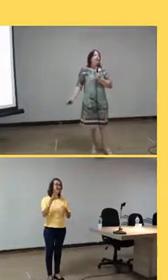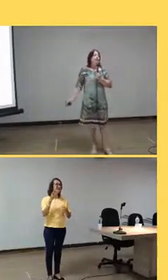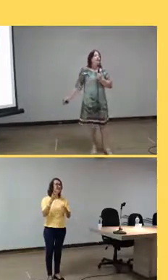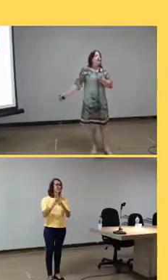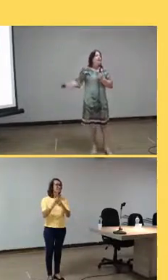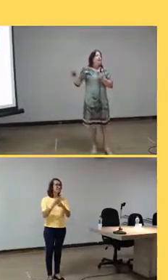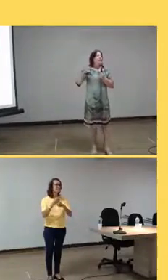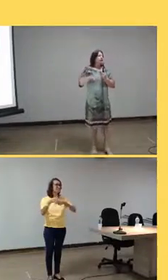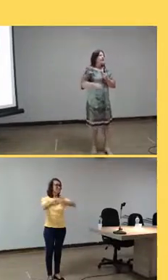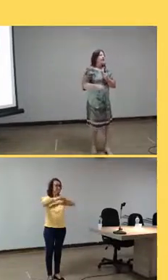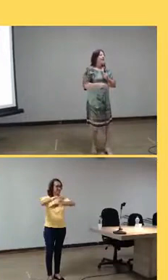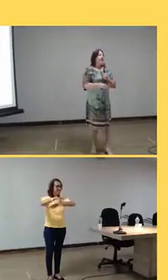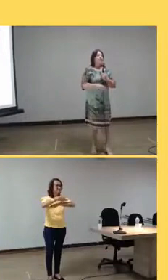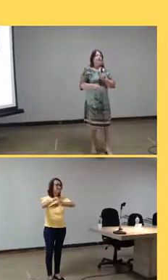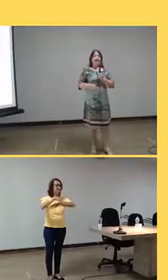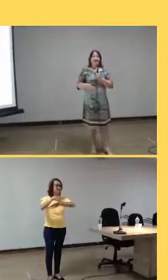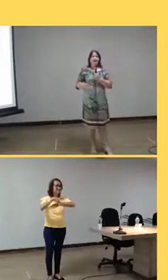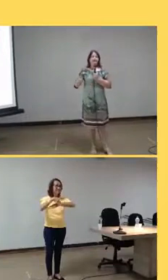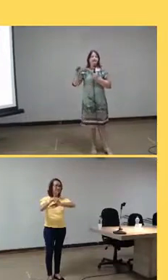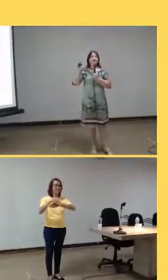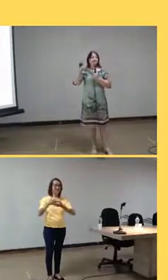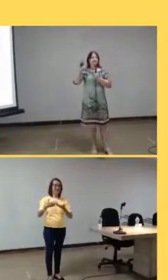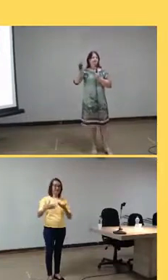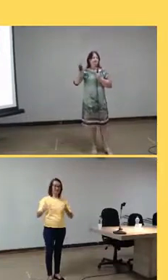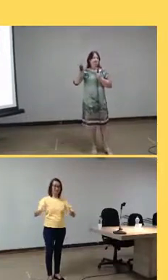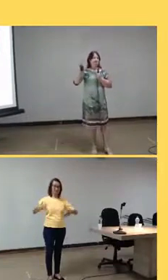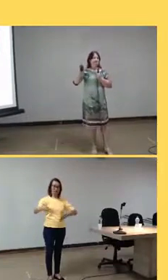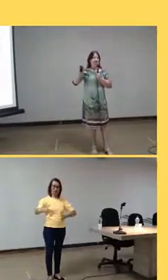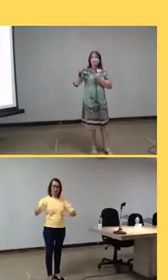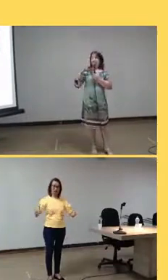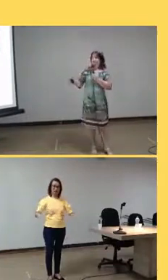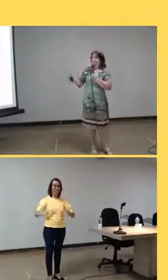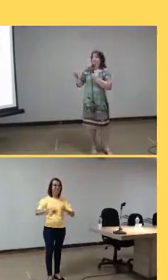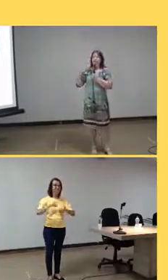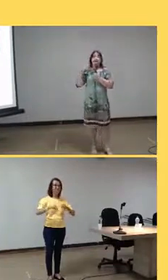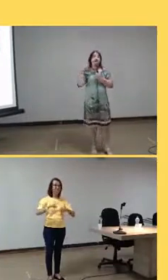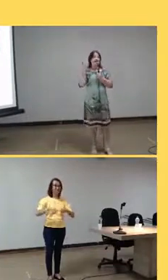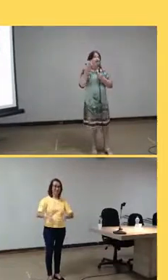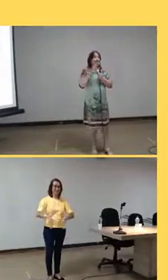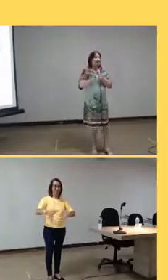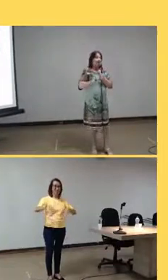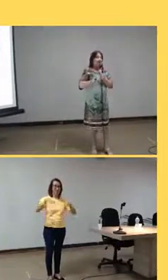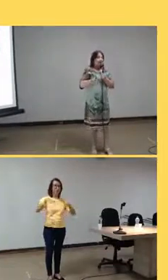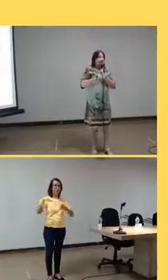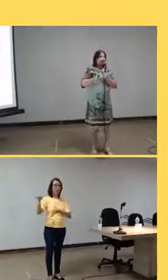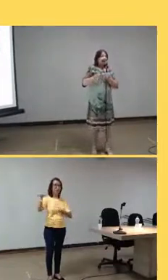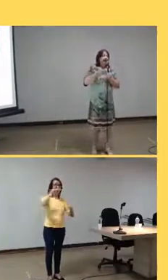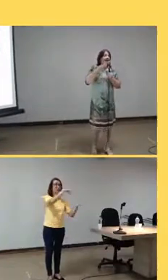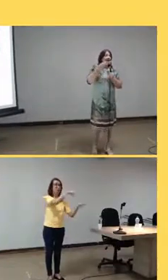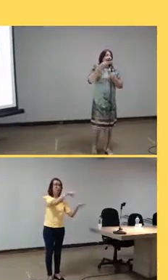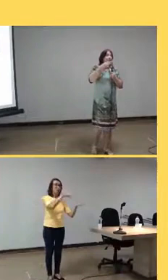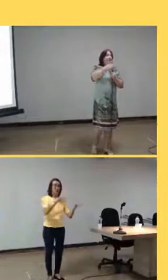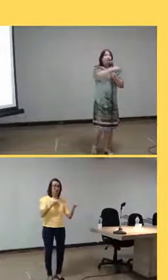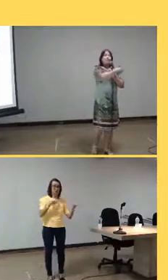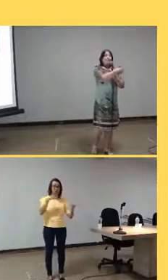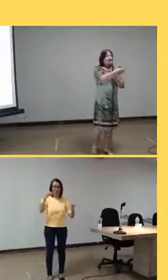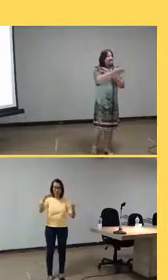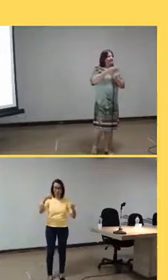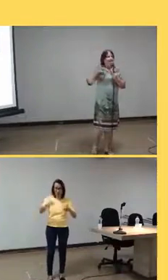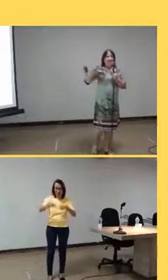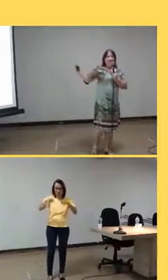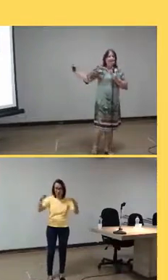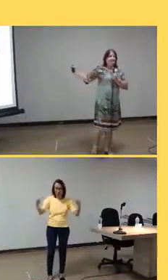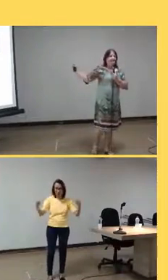botou um monte de material numa caixa e enviou. E o meu filho, abrindo aquilo, ele ficou